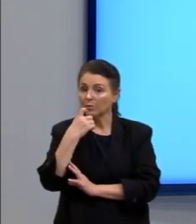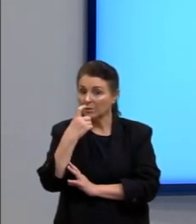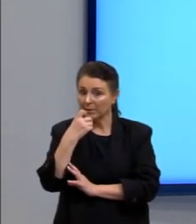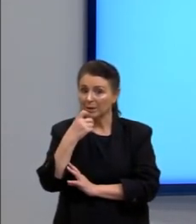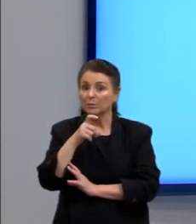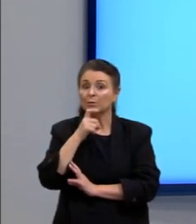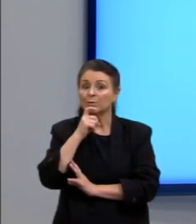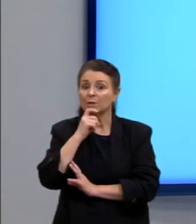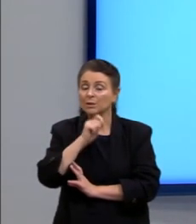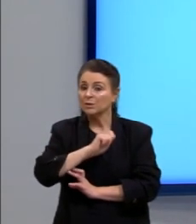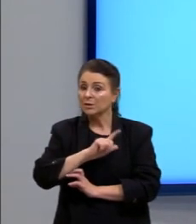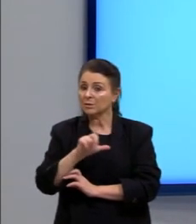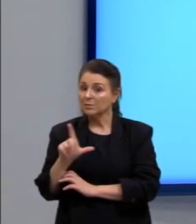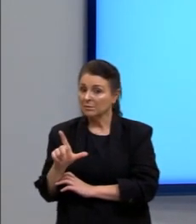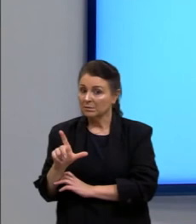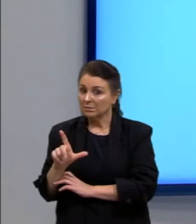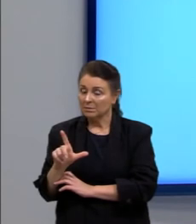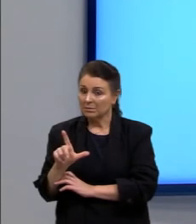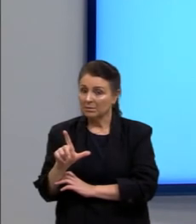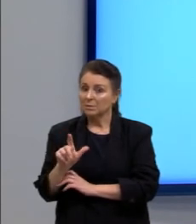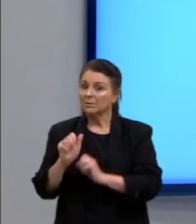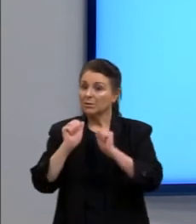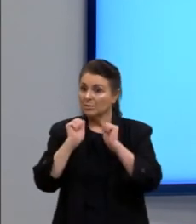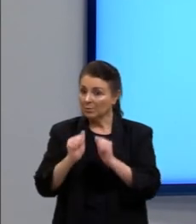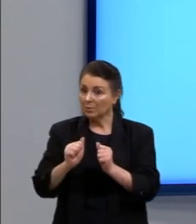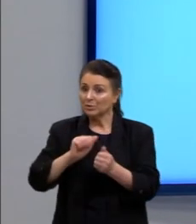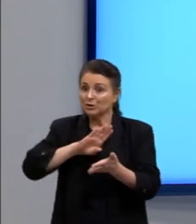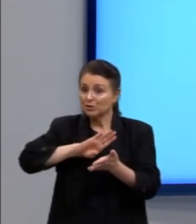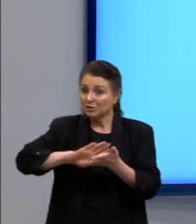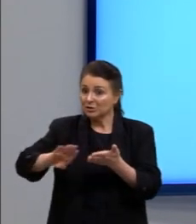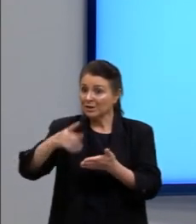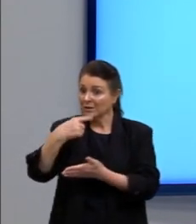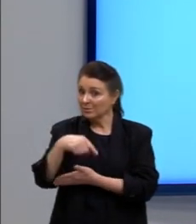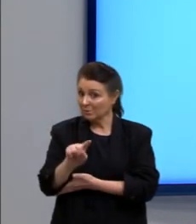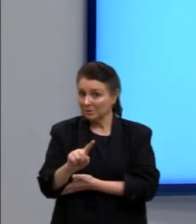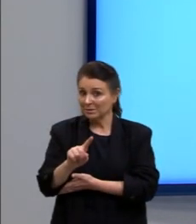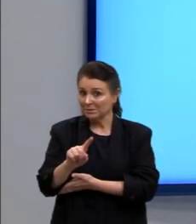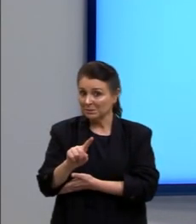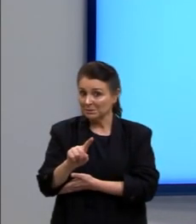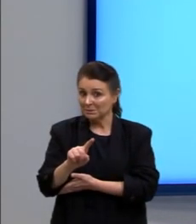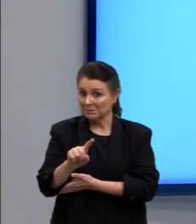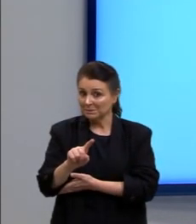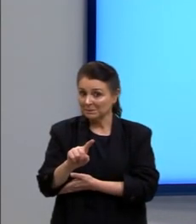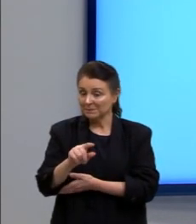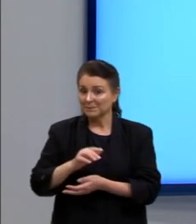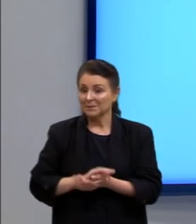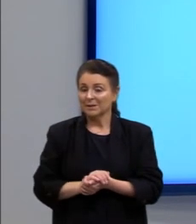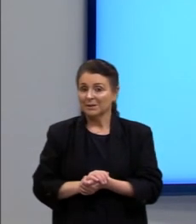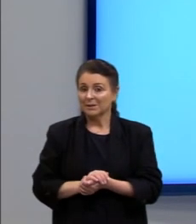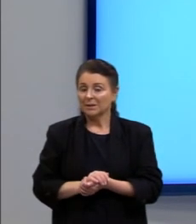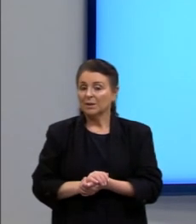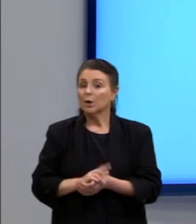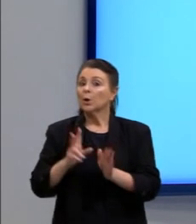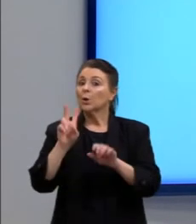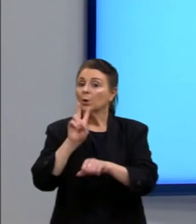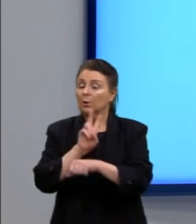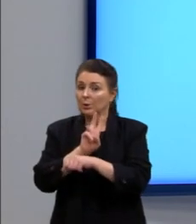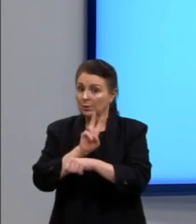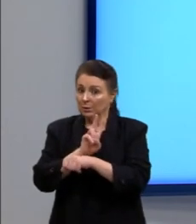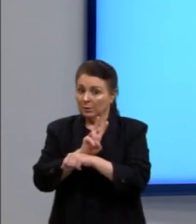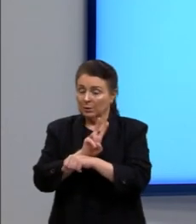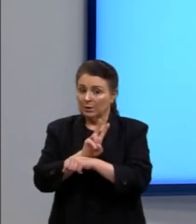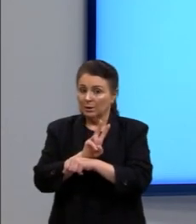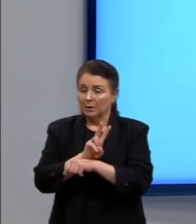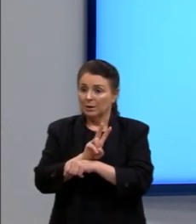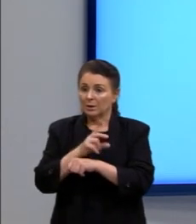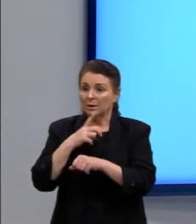verde e azul, certo? Então, a gente já pode cancelar essas duas aqui. E a gente tem que cuidar justamente isso, a gente